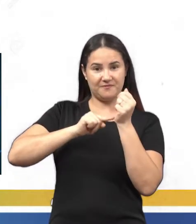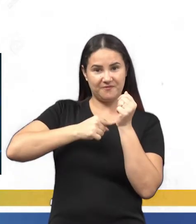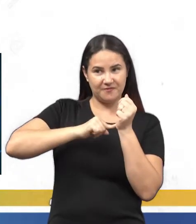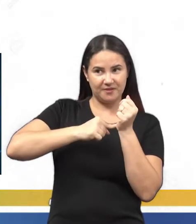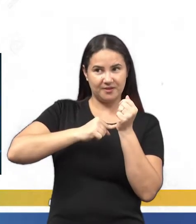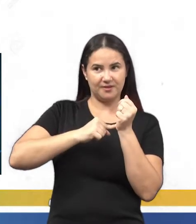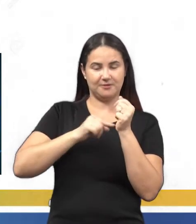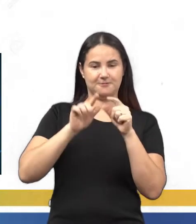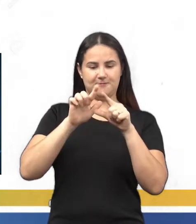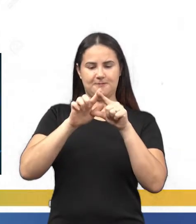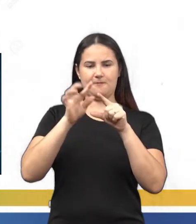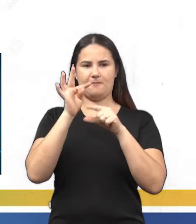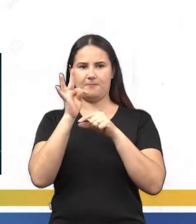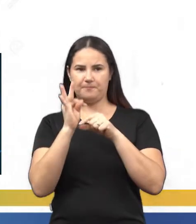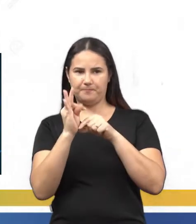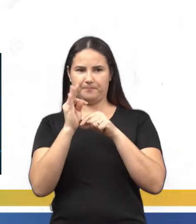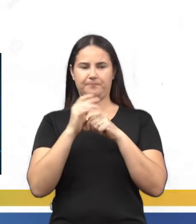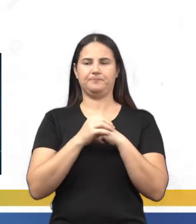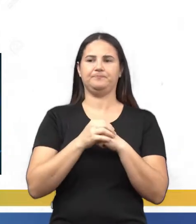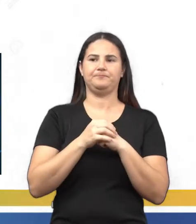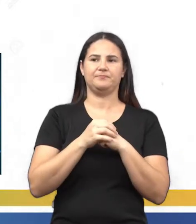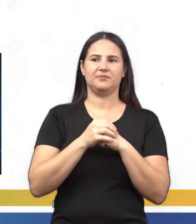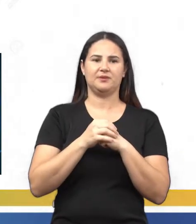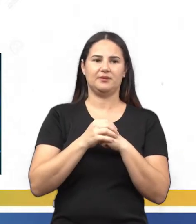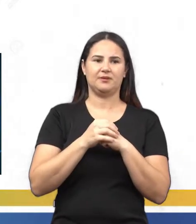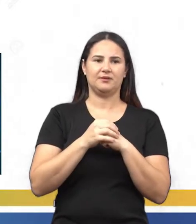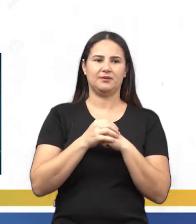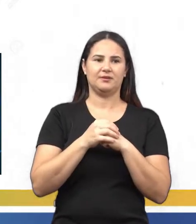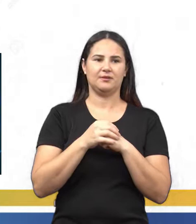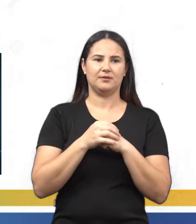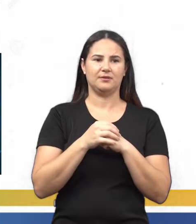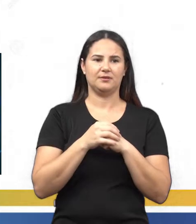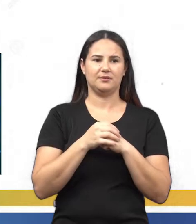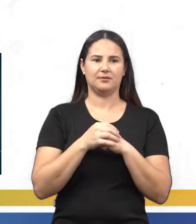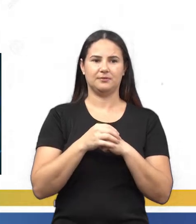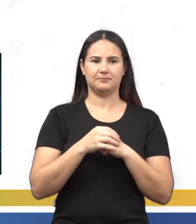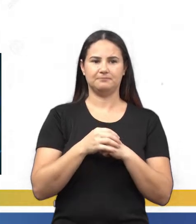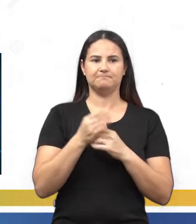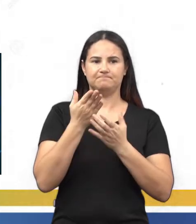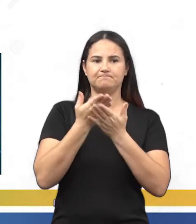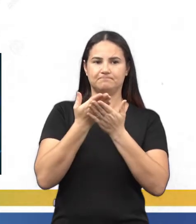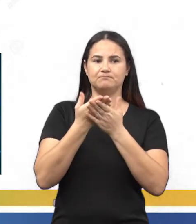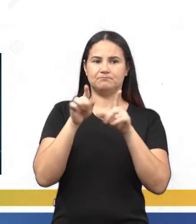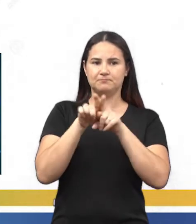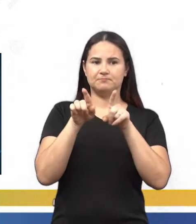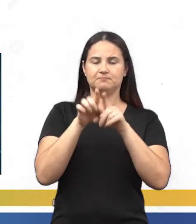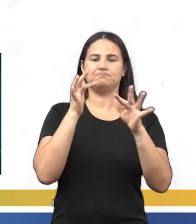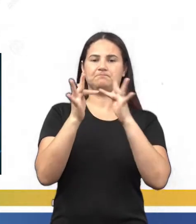é uma equação muito utilizada em física, tá? Então vamos lá, continuando.